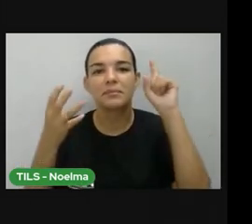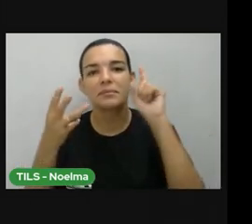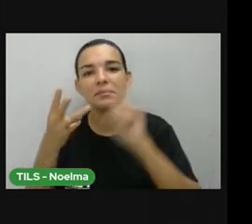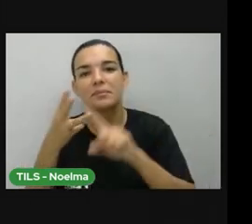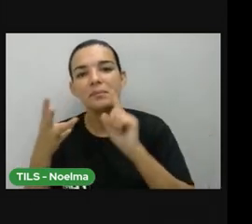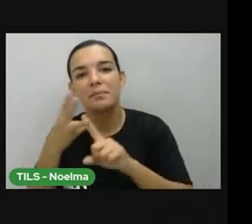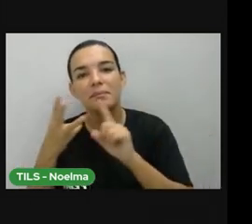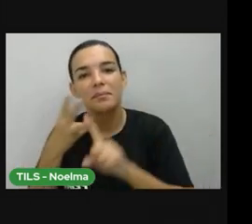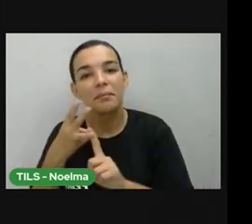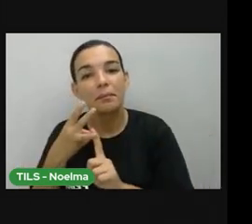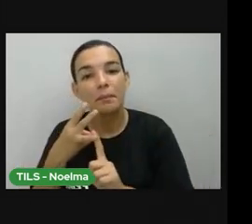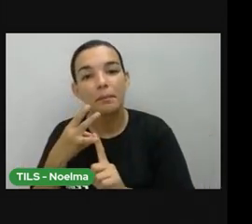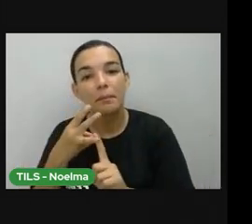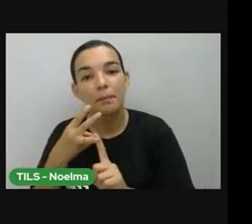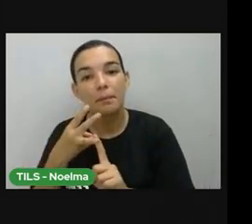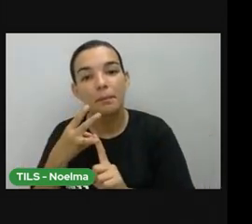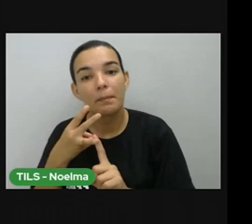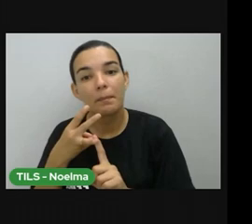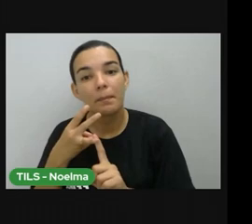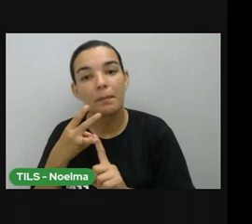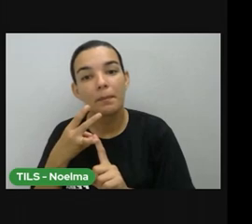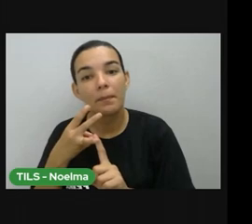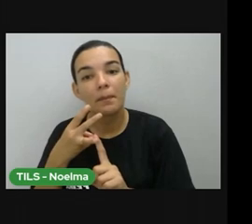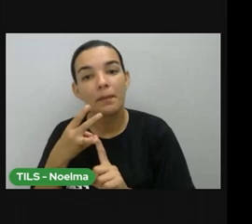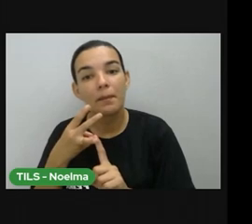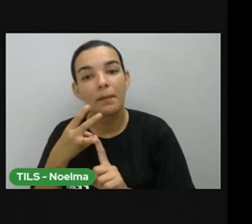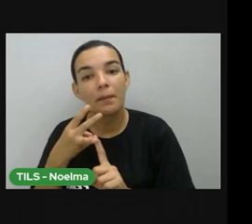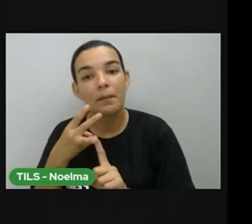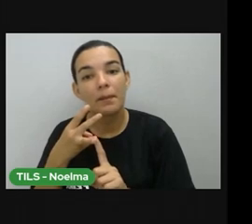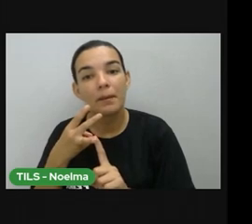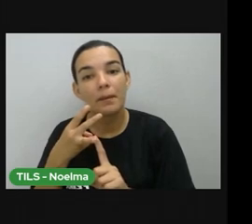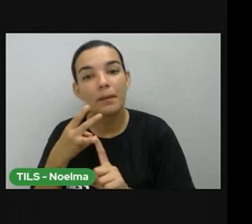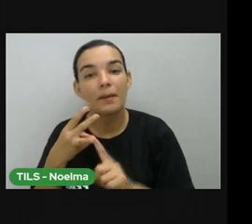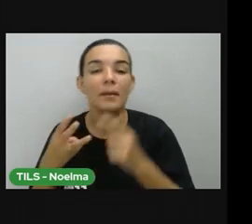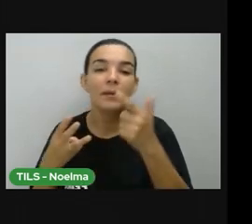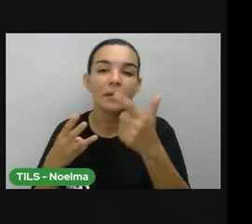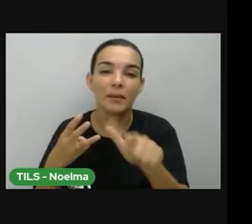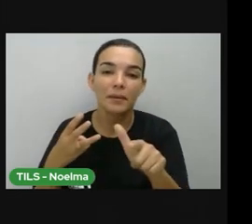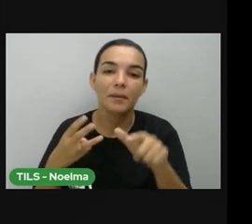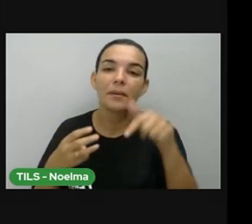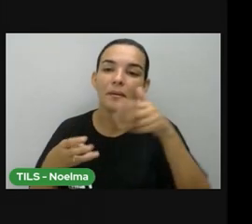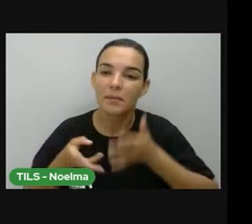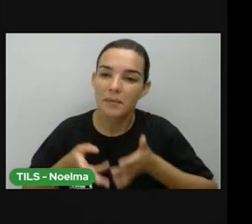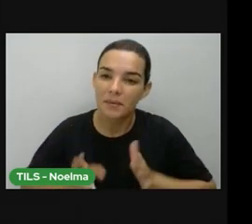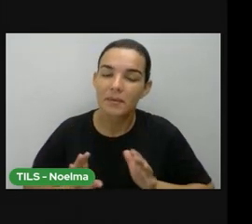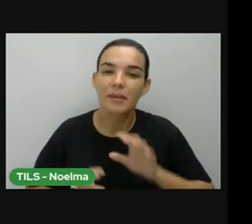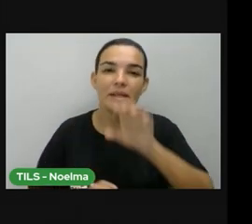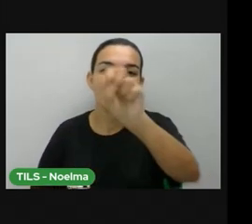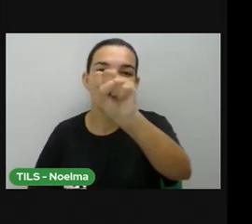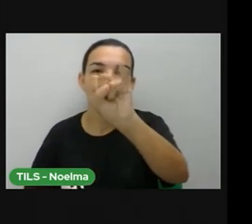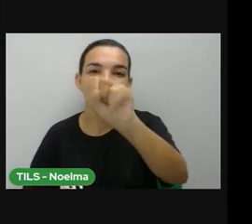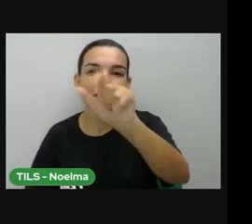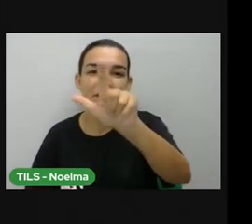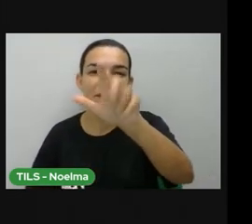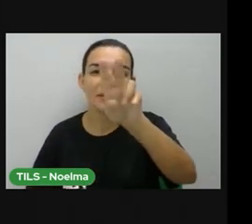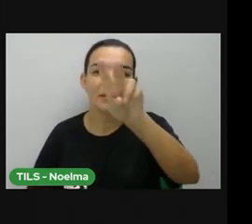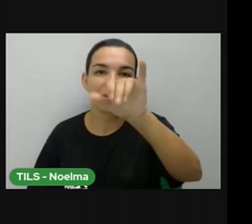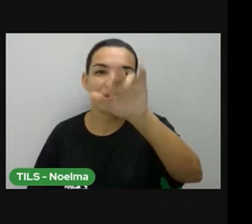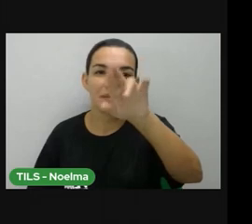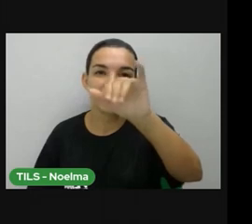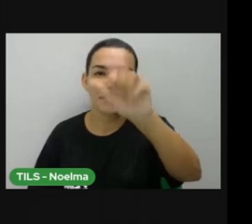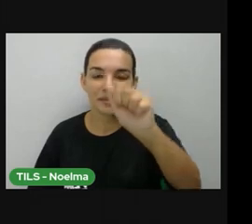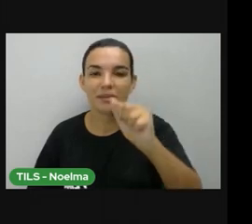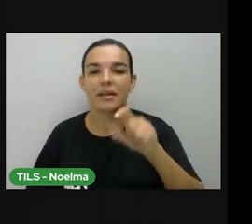na Lagoa Grande, e, uma outra, foi Silvéria, que nasceu aqui, daí, elas